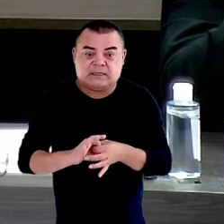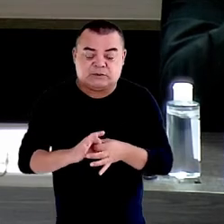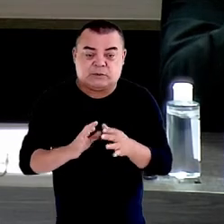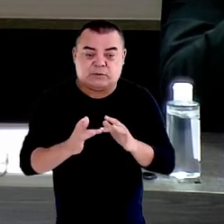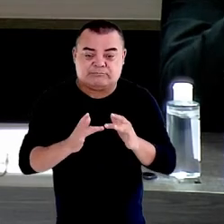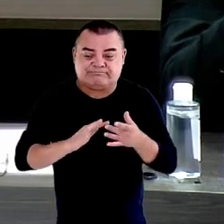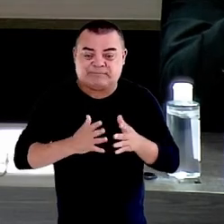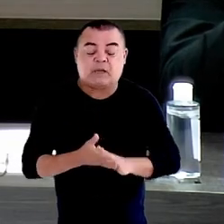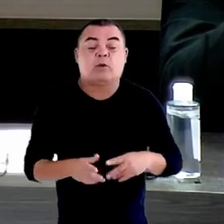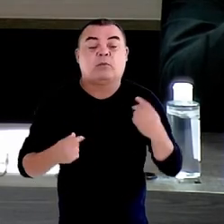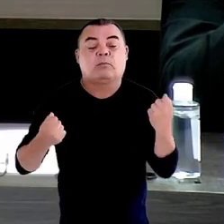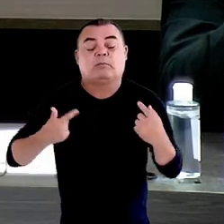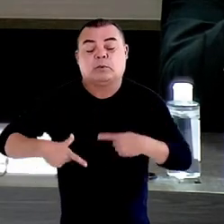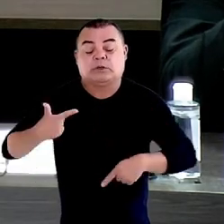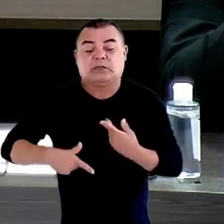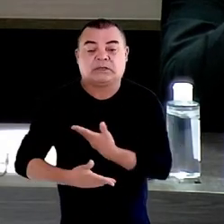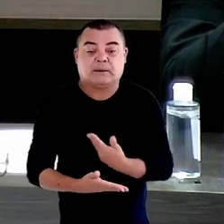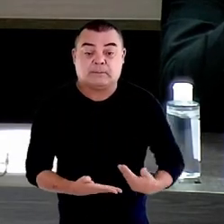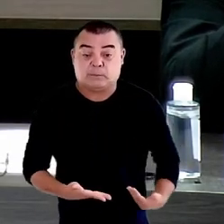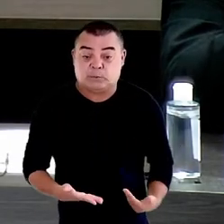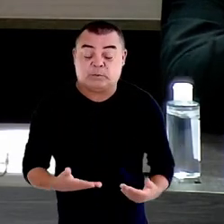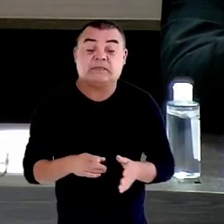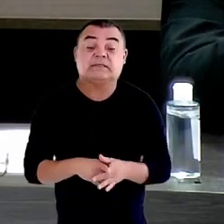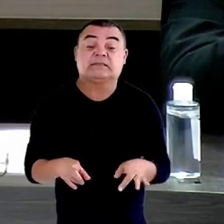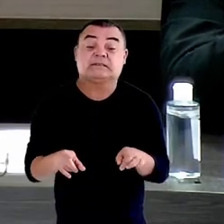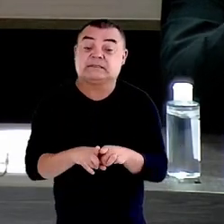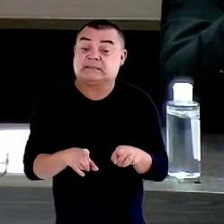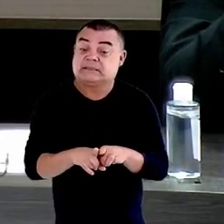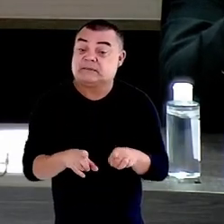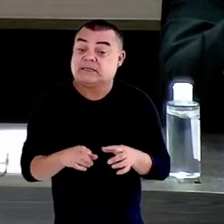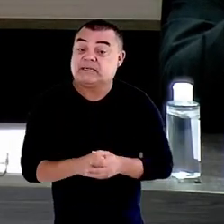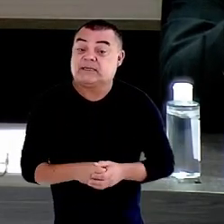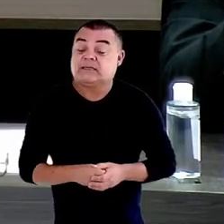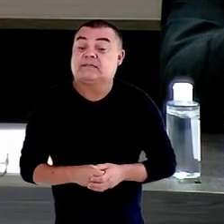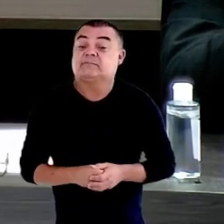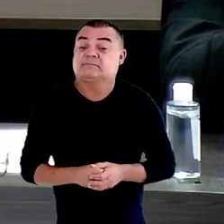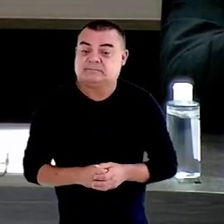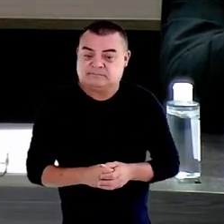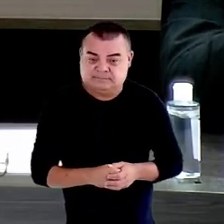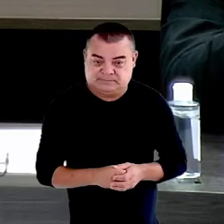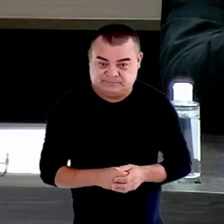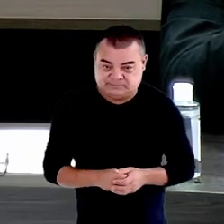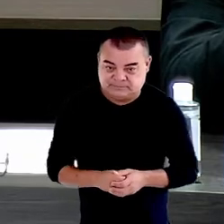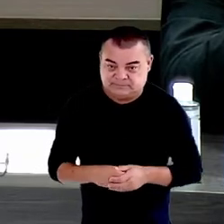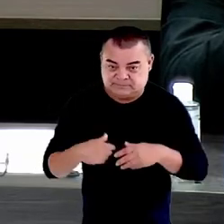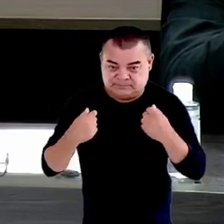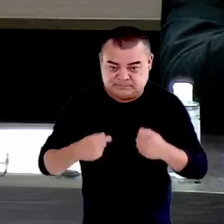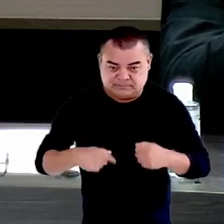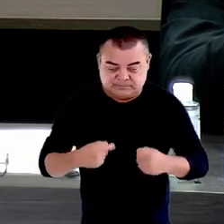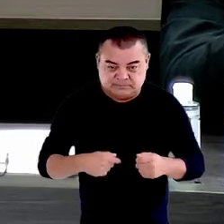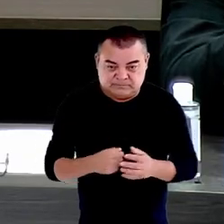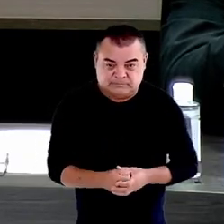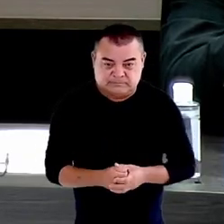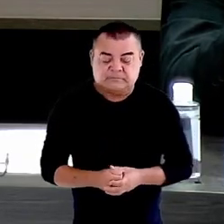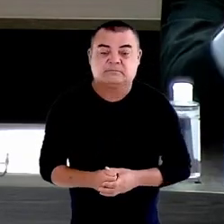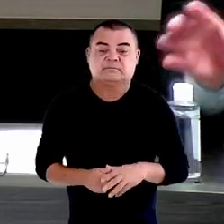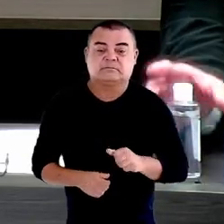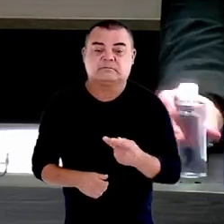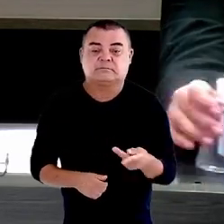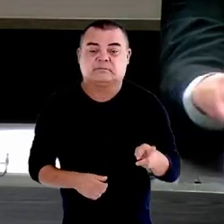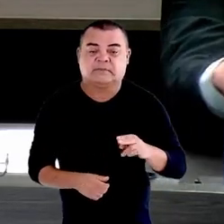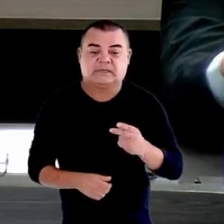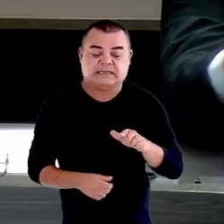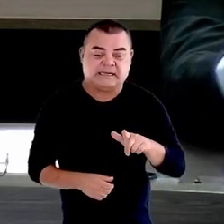as políticas públicas e com a necessidade do aparelhamento do Ministério Público